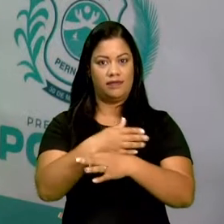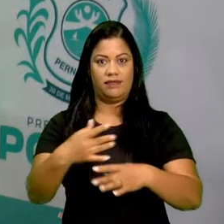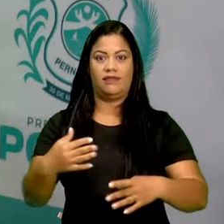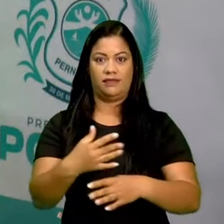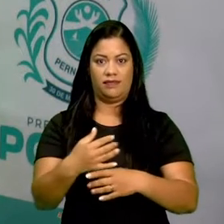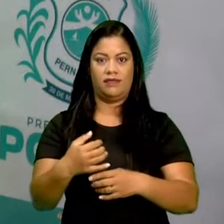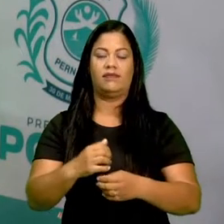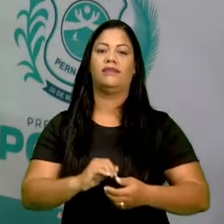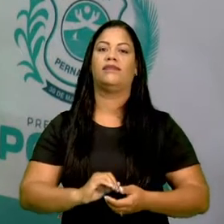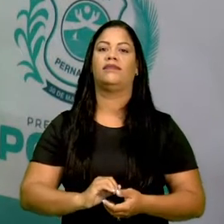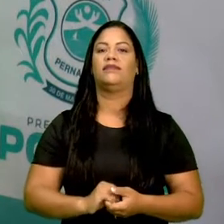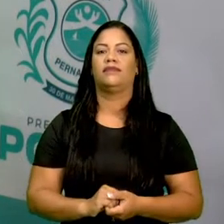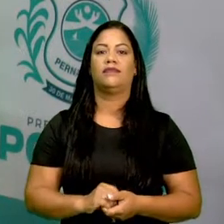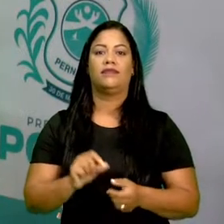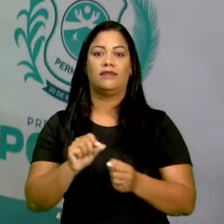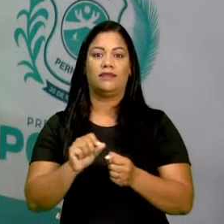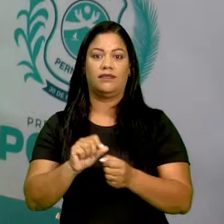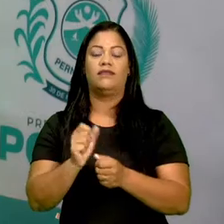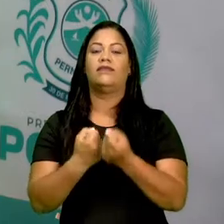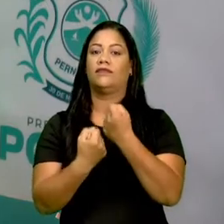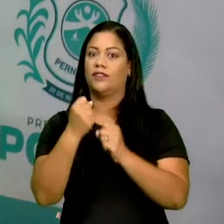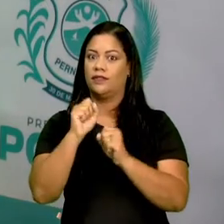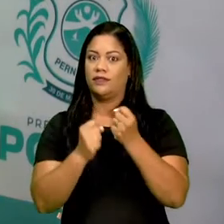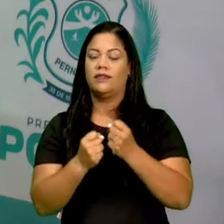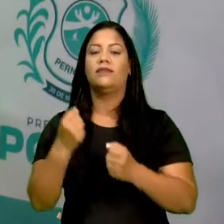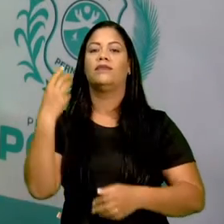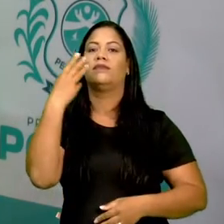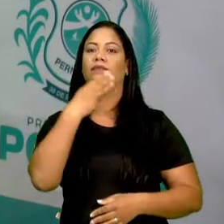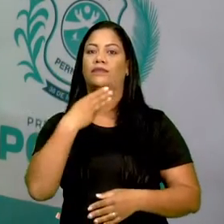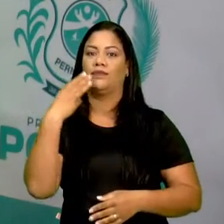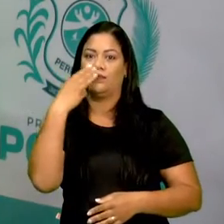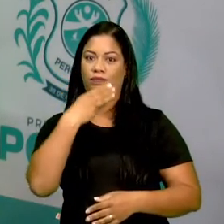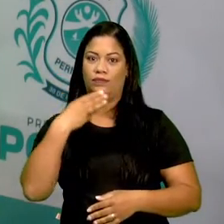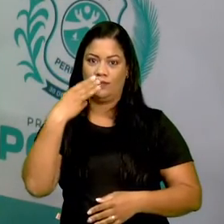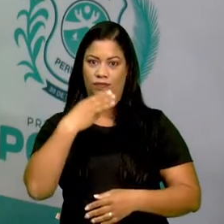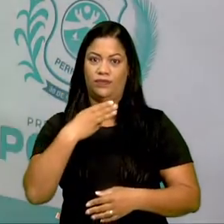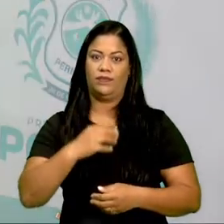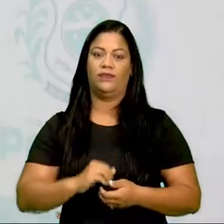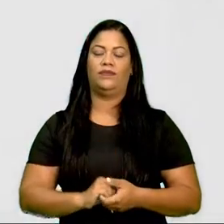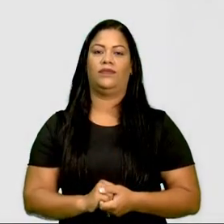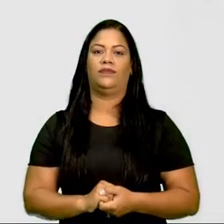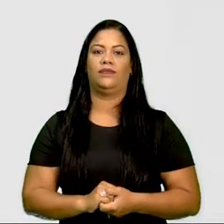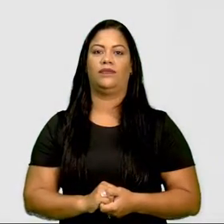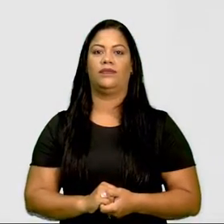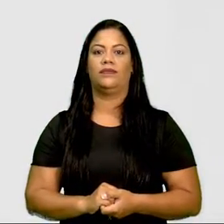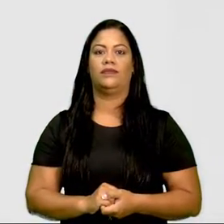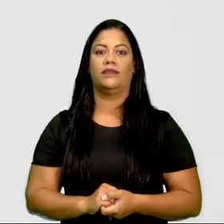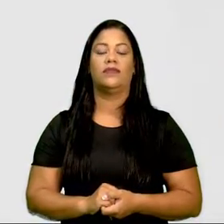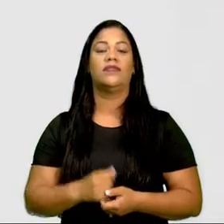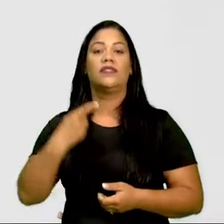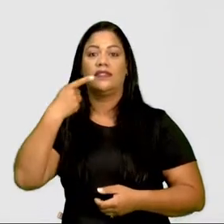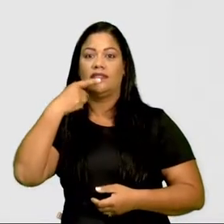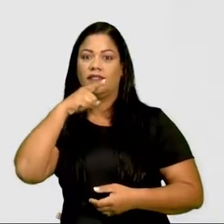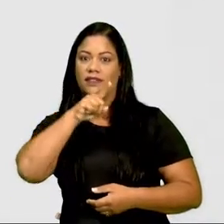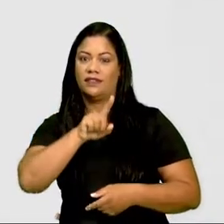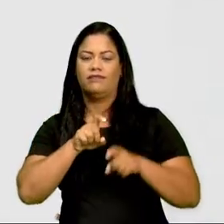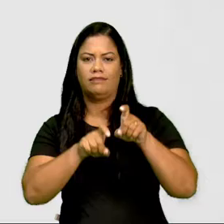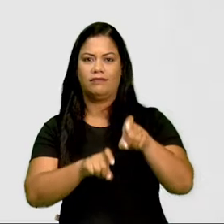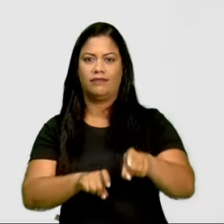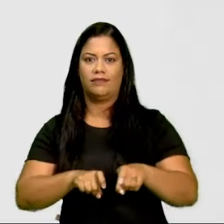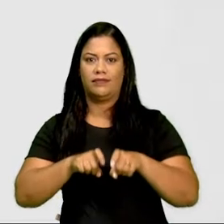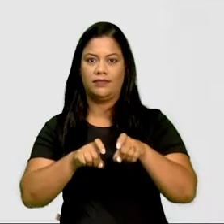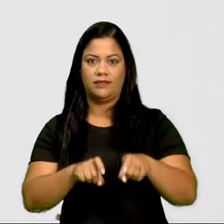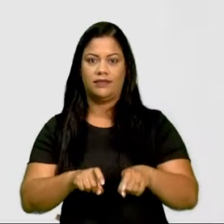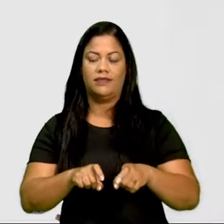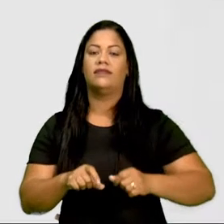certo? Onde se fabrica o açúcar. É na zona canavieira que tem